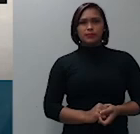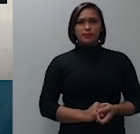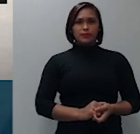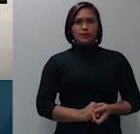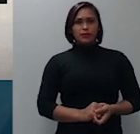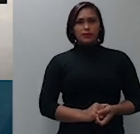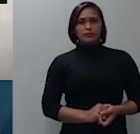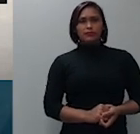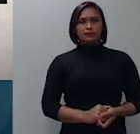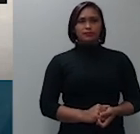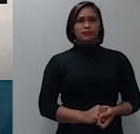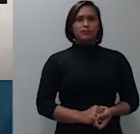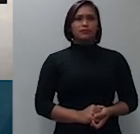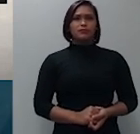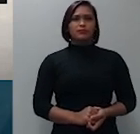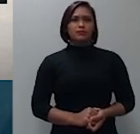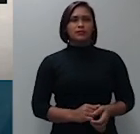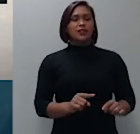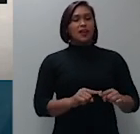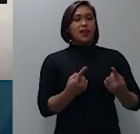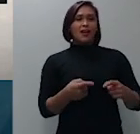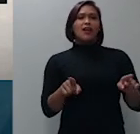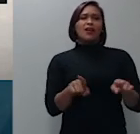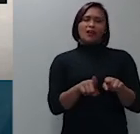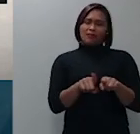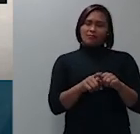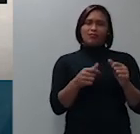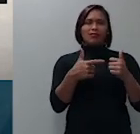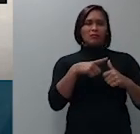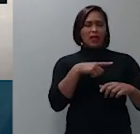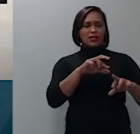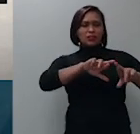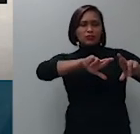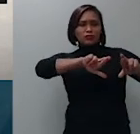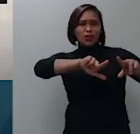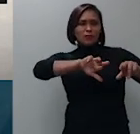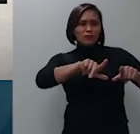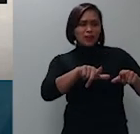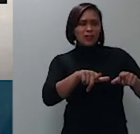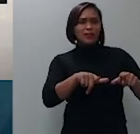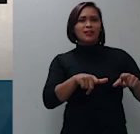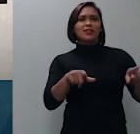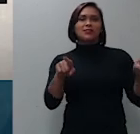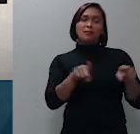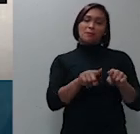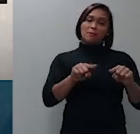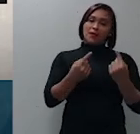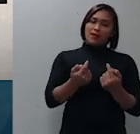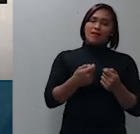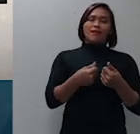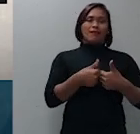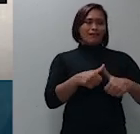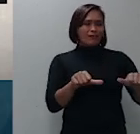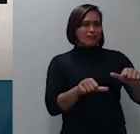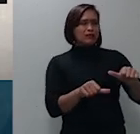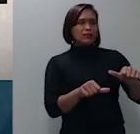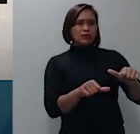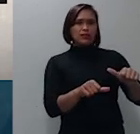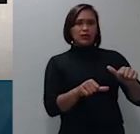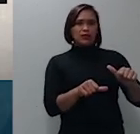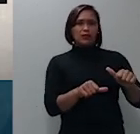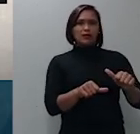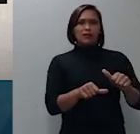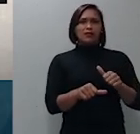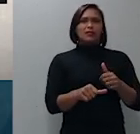em que pese haja essa distinção no preceito mas vai ficar muito isso vai render muito recurso até esses